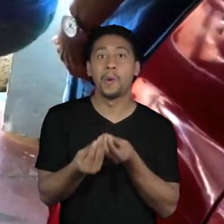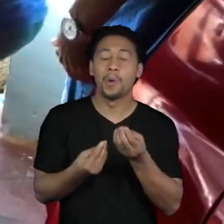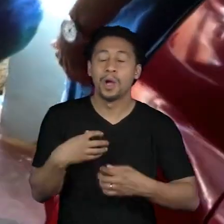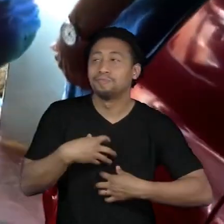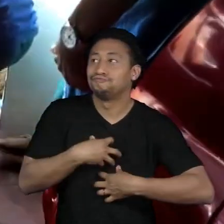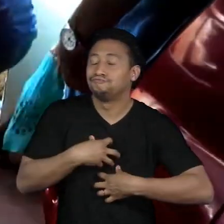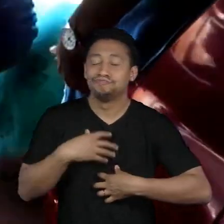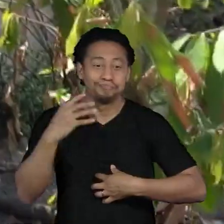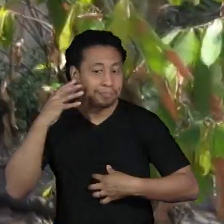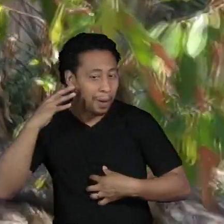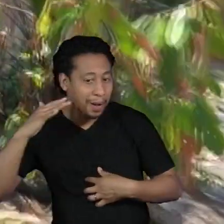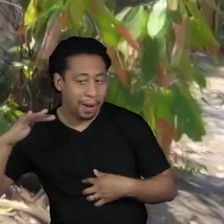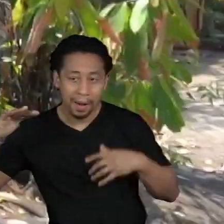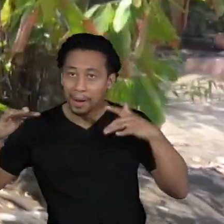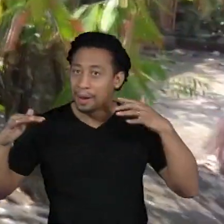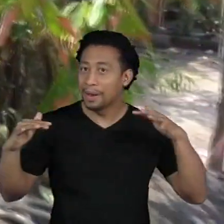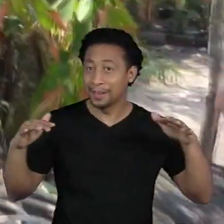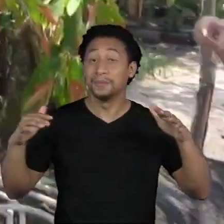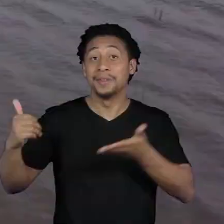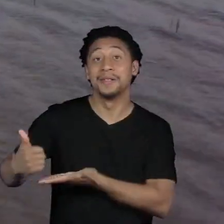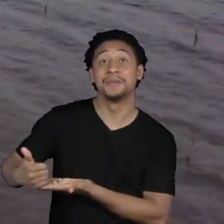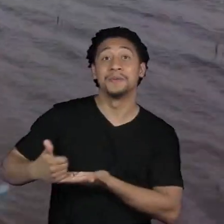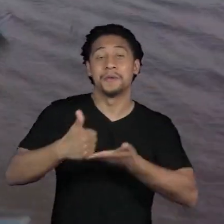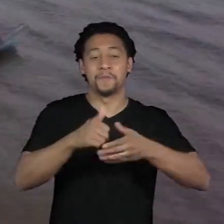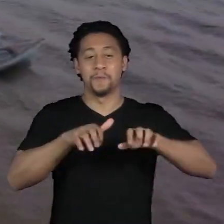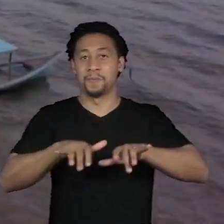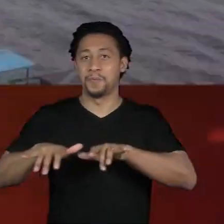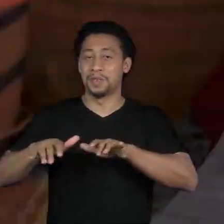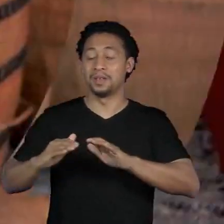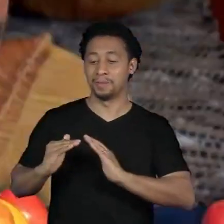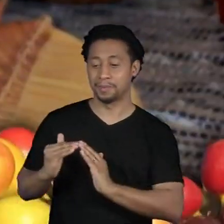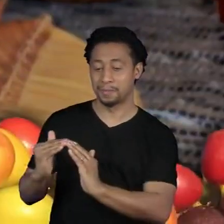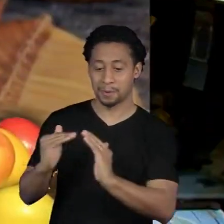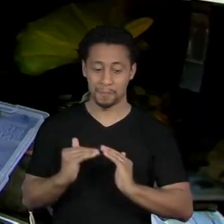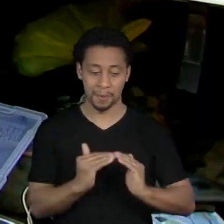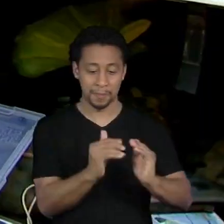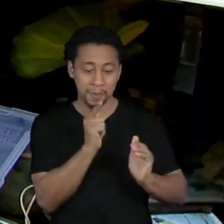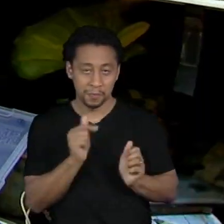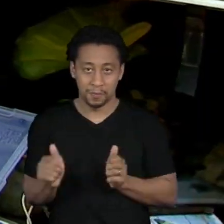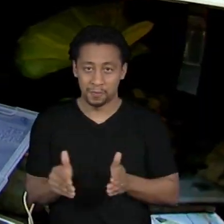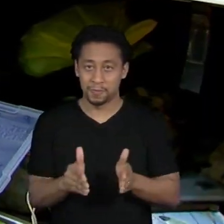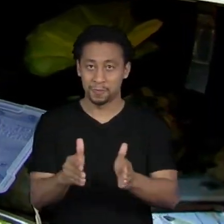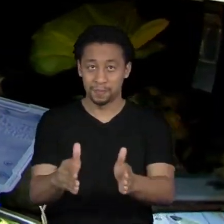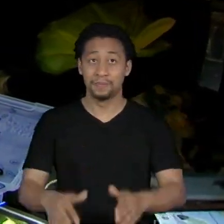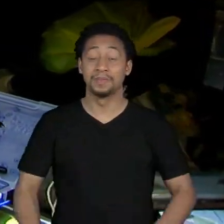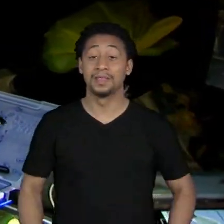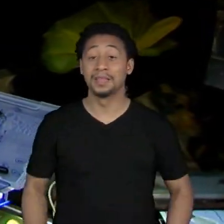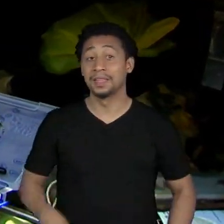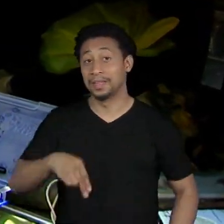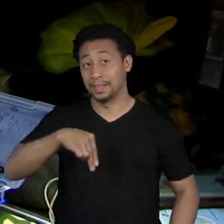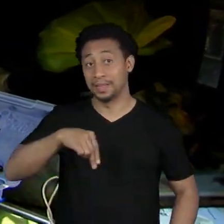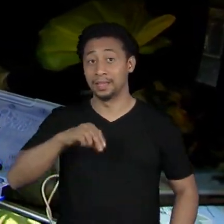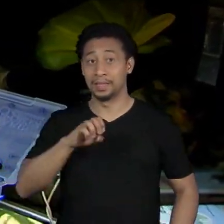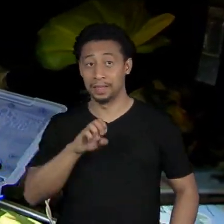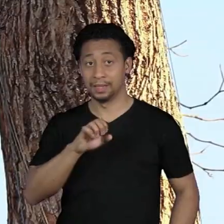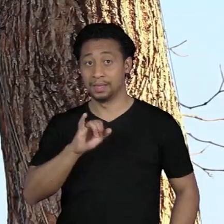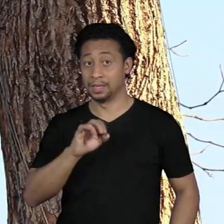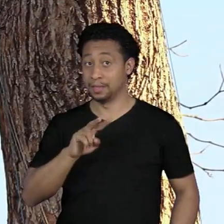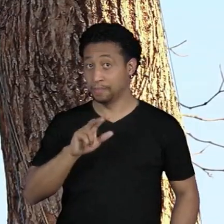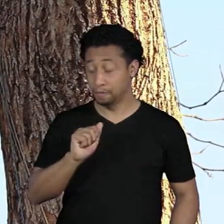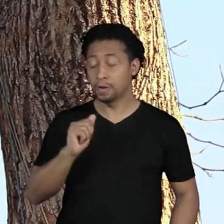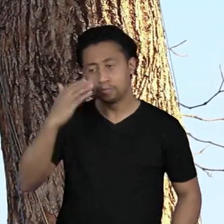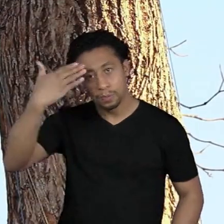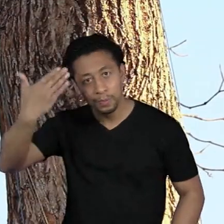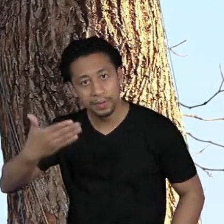levou um piano até as comunidades ribeirinhas Neiva Guedes foi reconhecida pela ONU